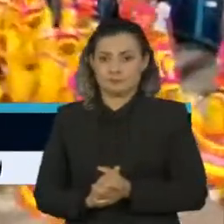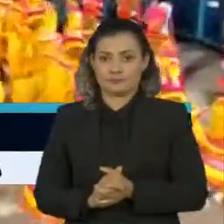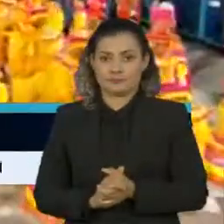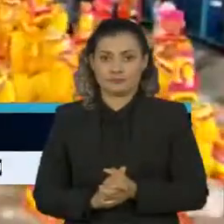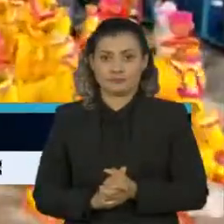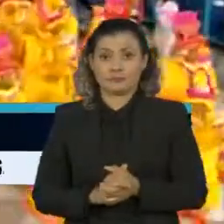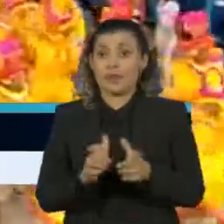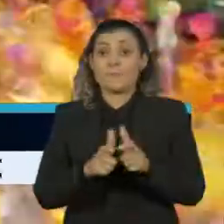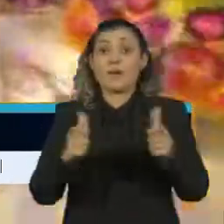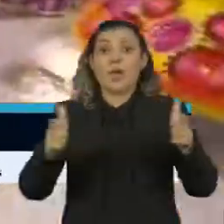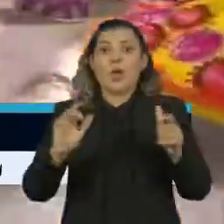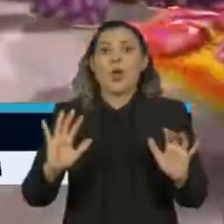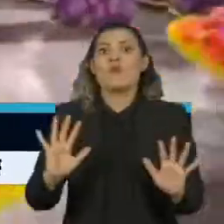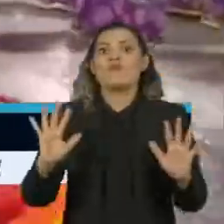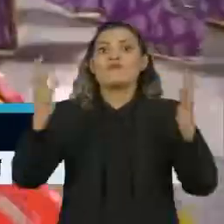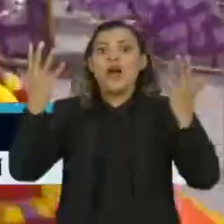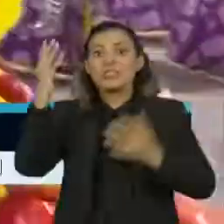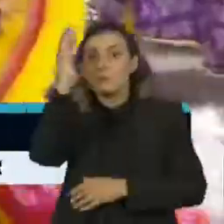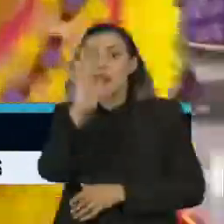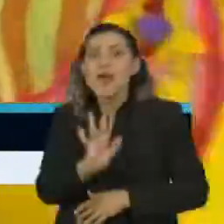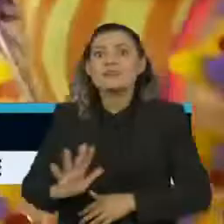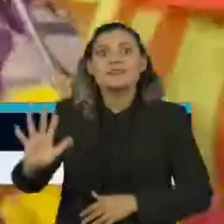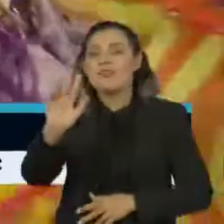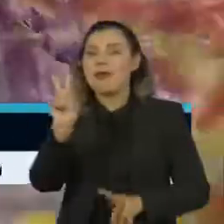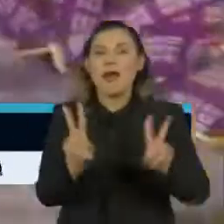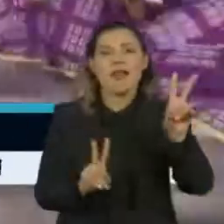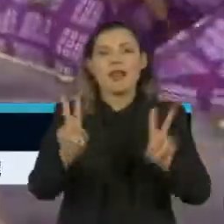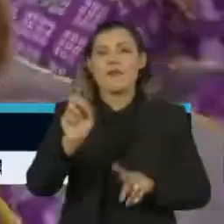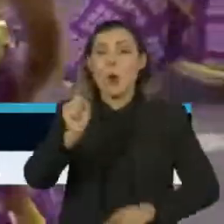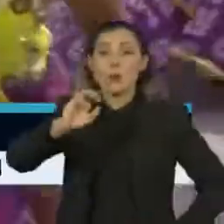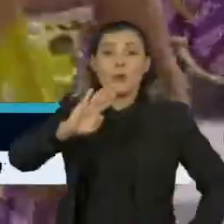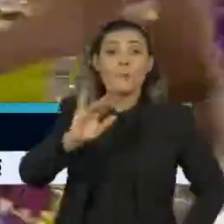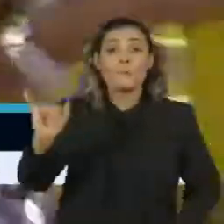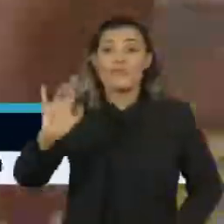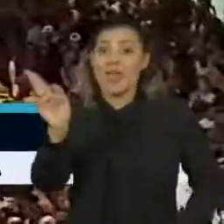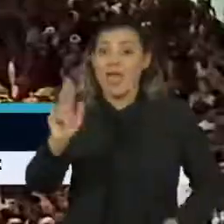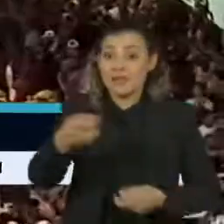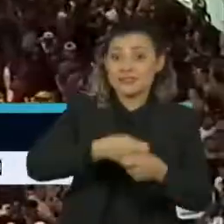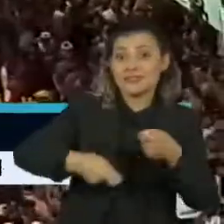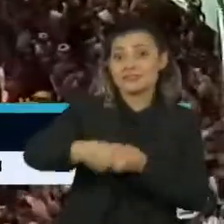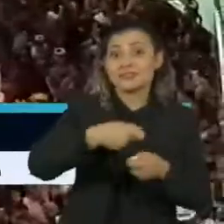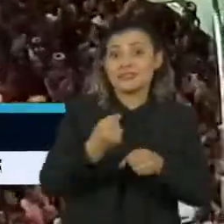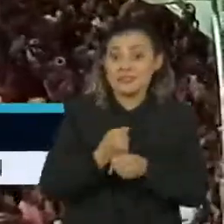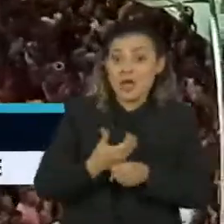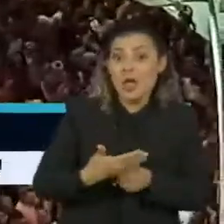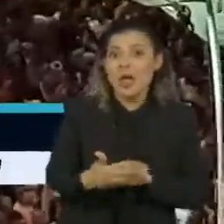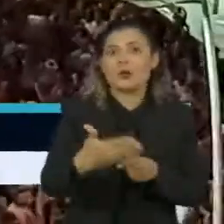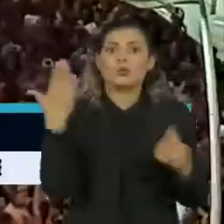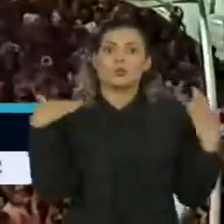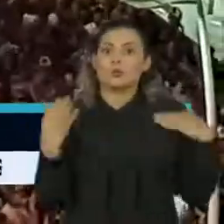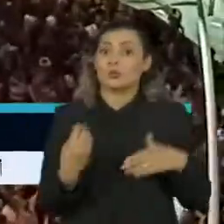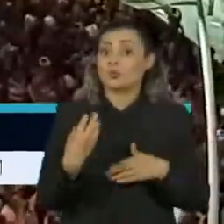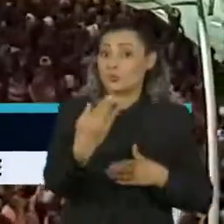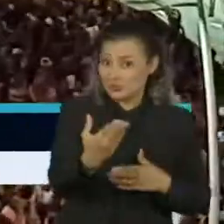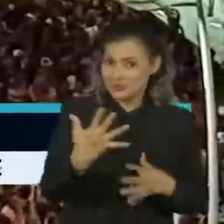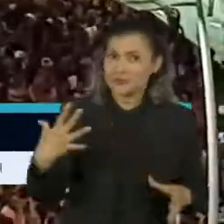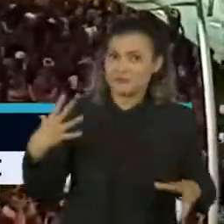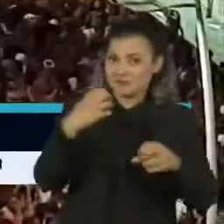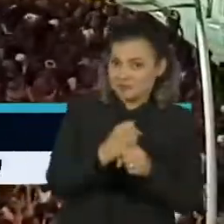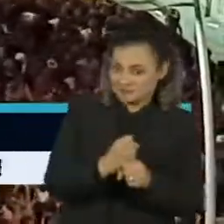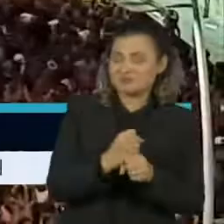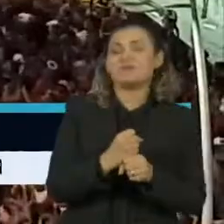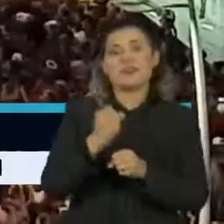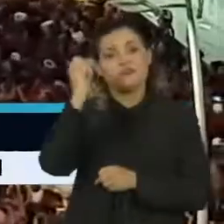A maior festa popular do Brasil movimentou cerca de 8 bilhões de reais este ano só em atividades turísticas nas contas da